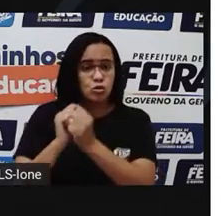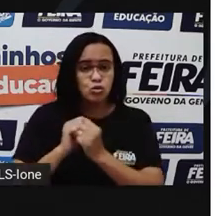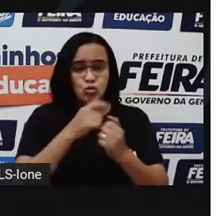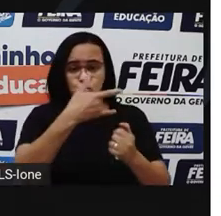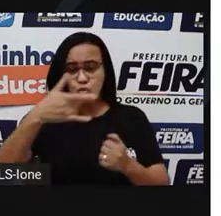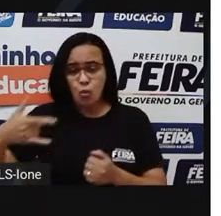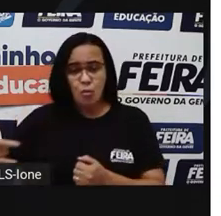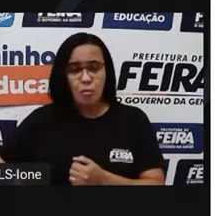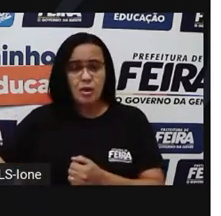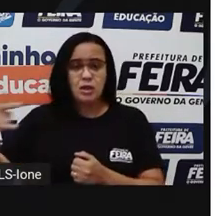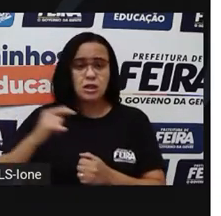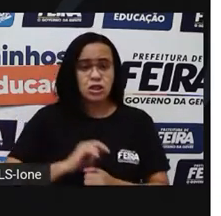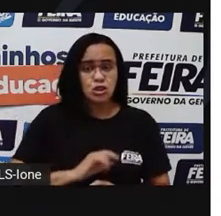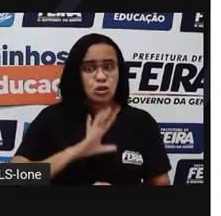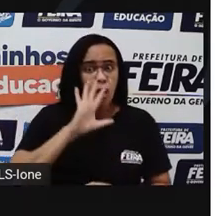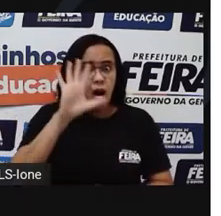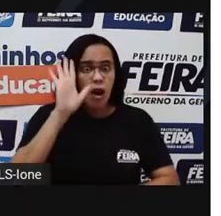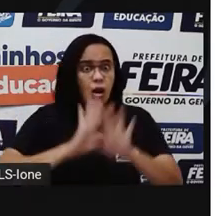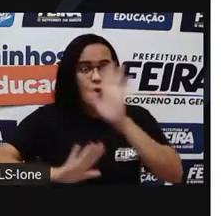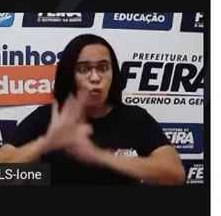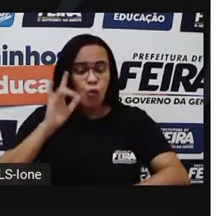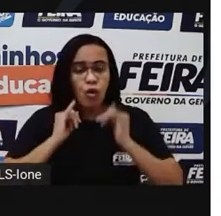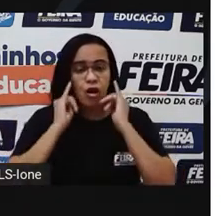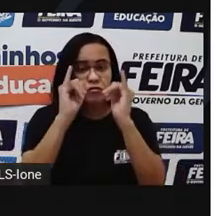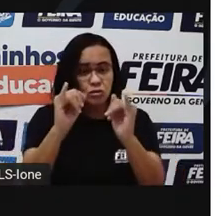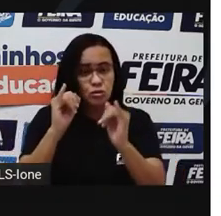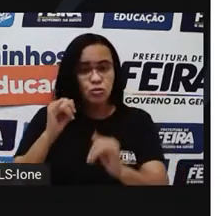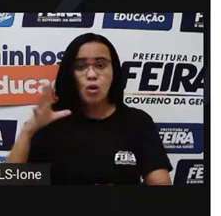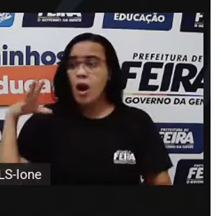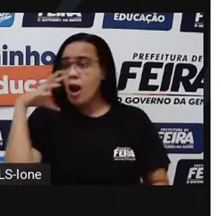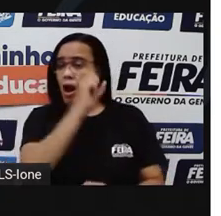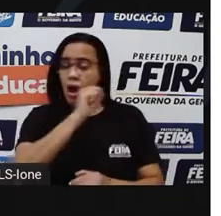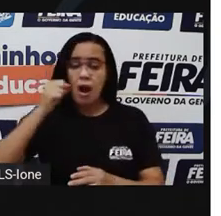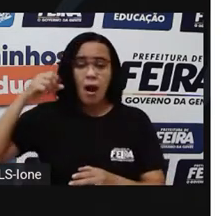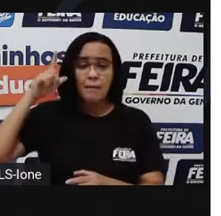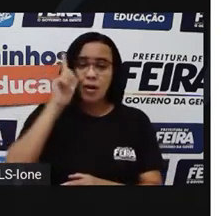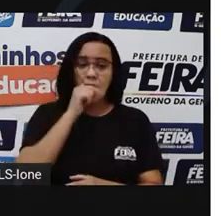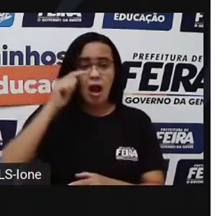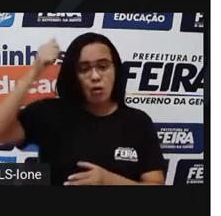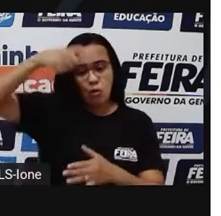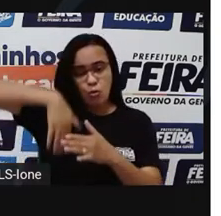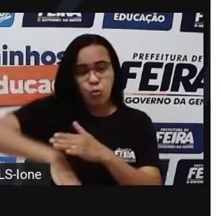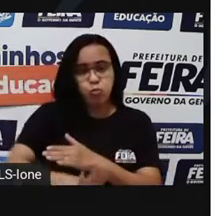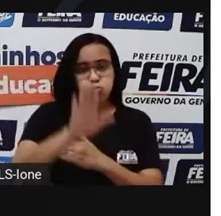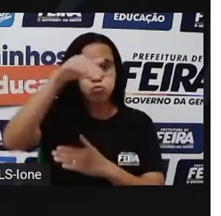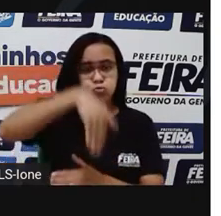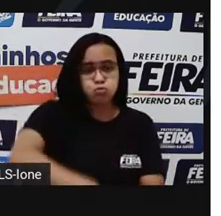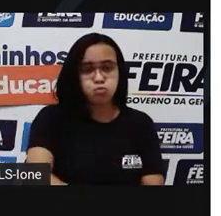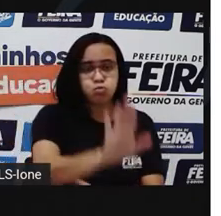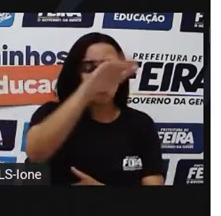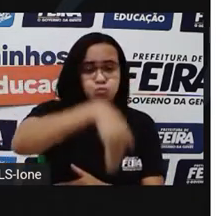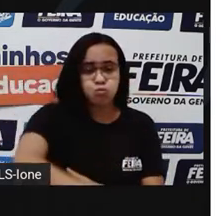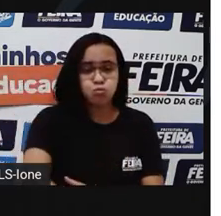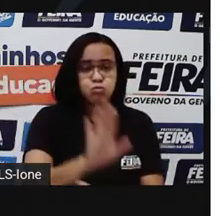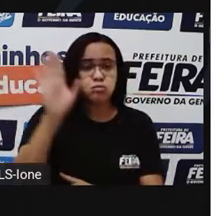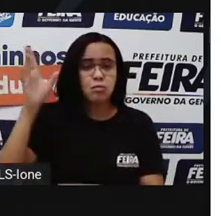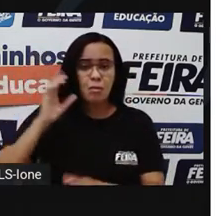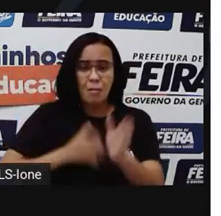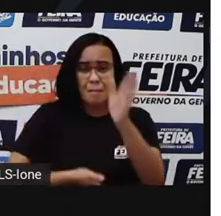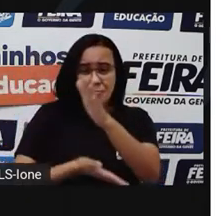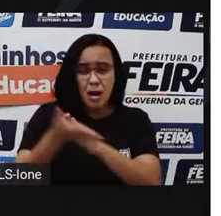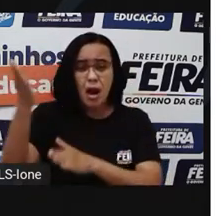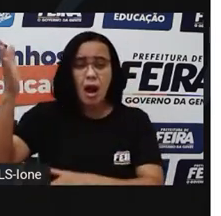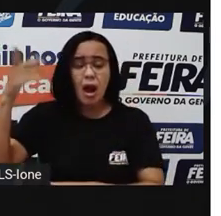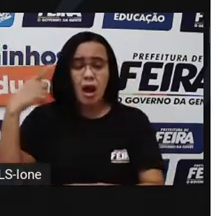avisaram do perigo e disseram para ela entrar rápido na água. Foi então que Iara, para fugir das duas onças,